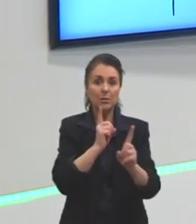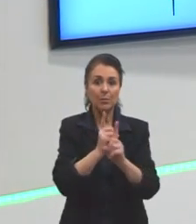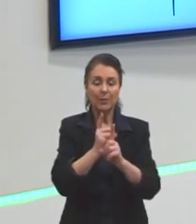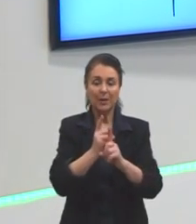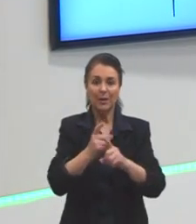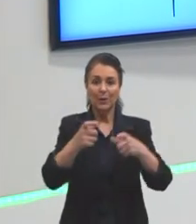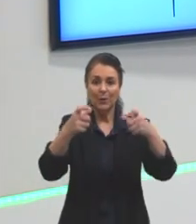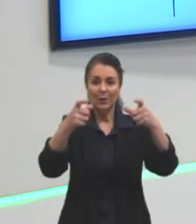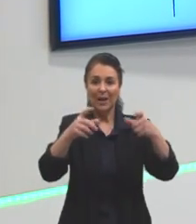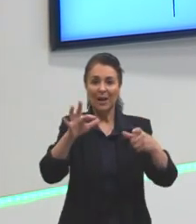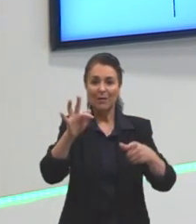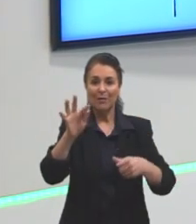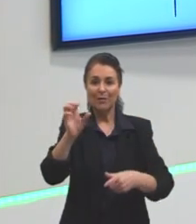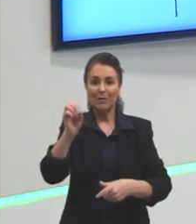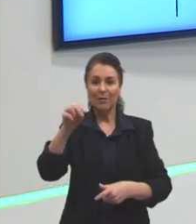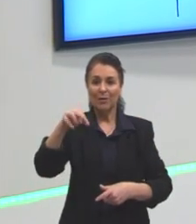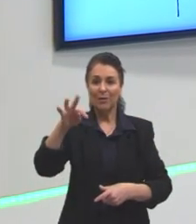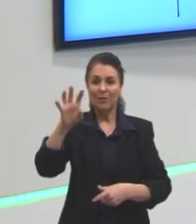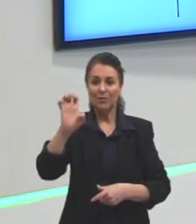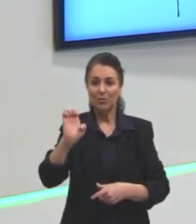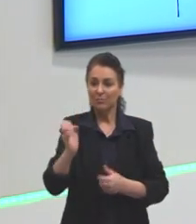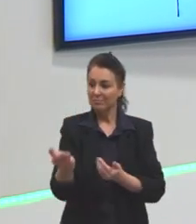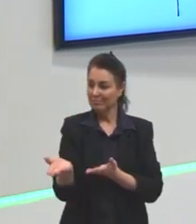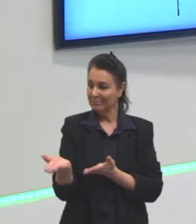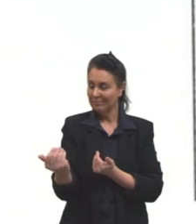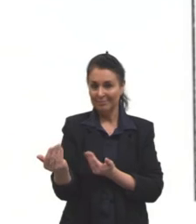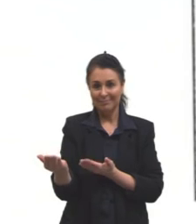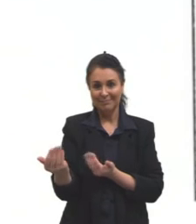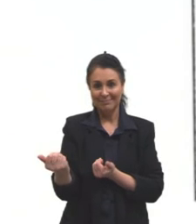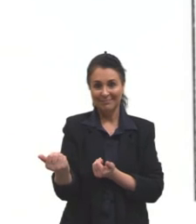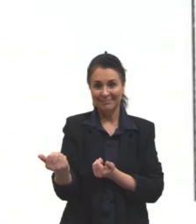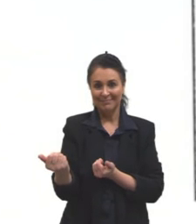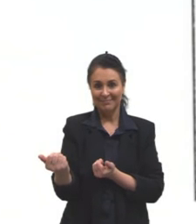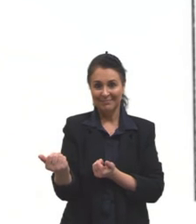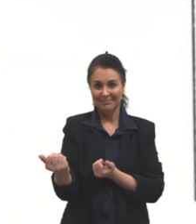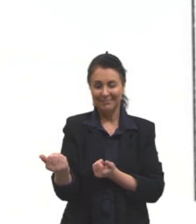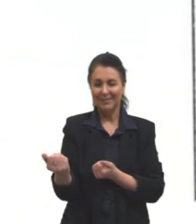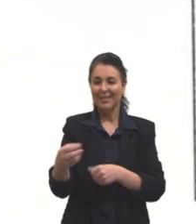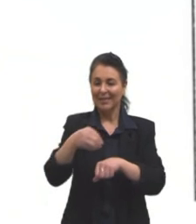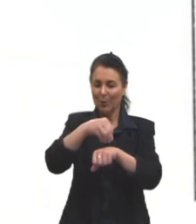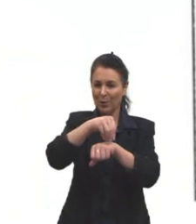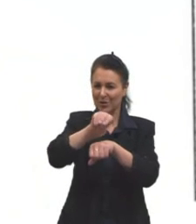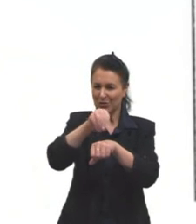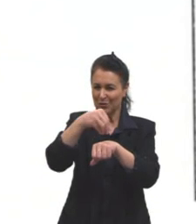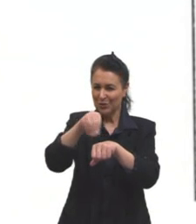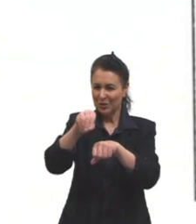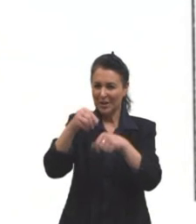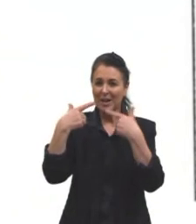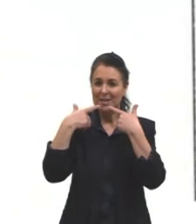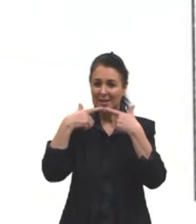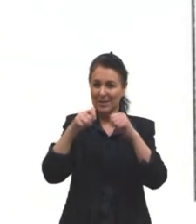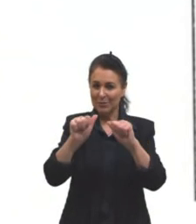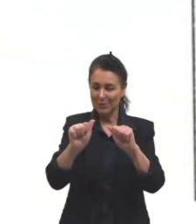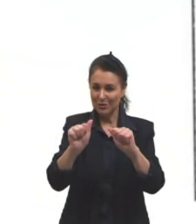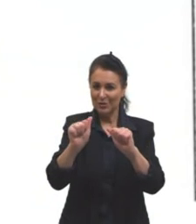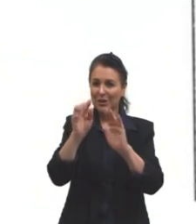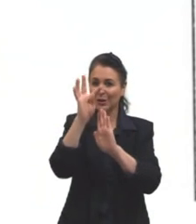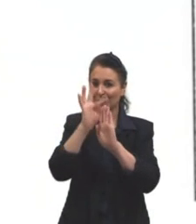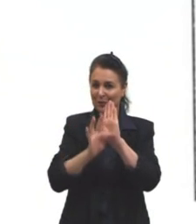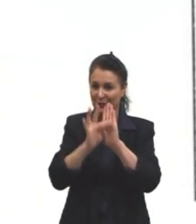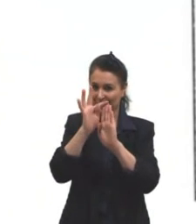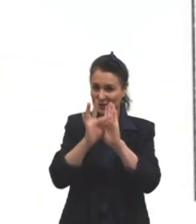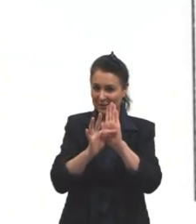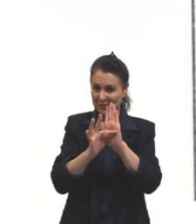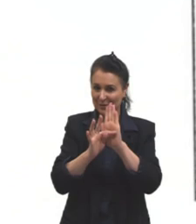fonte da juventude. A gente vai tendo ali pistas linguísticas no nosso texto. Então,